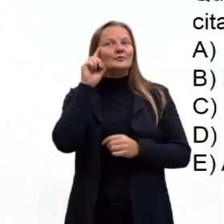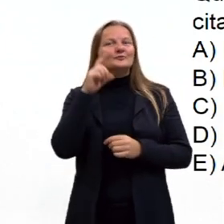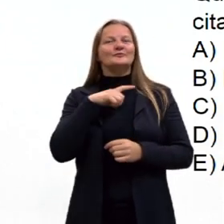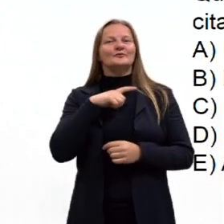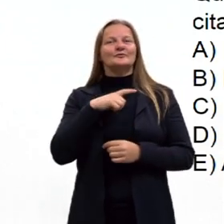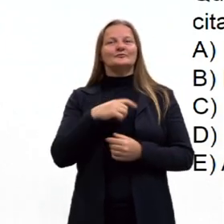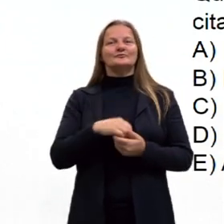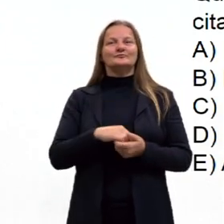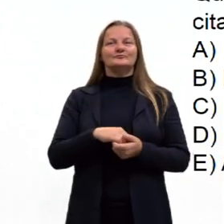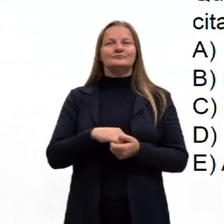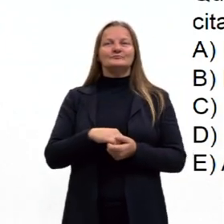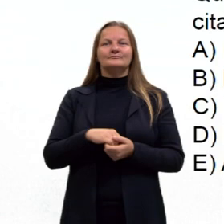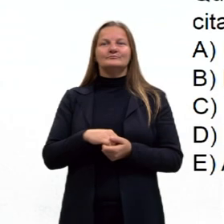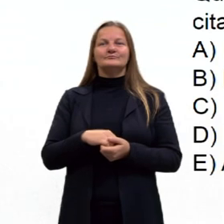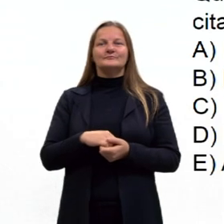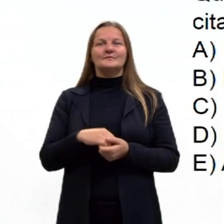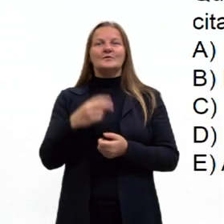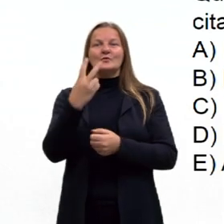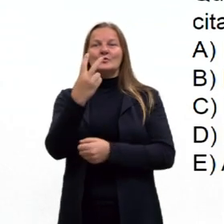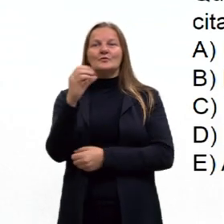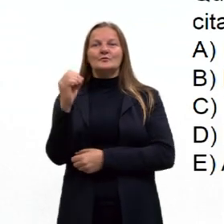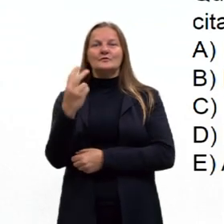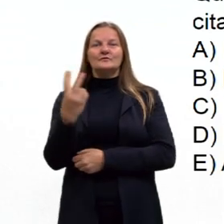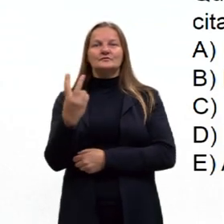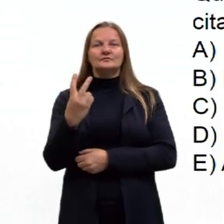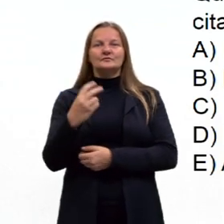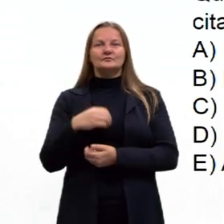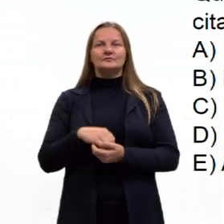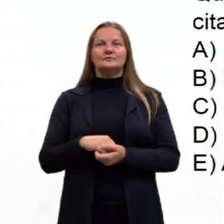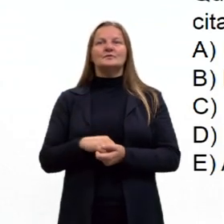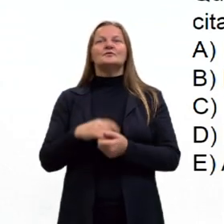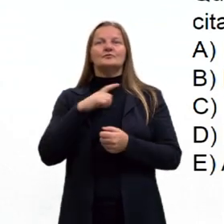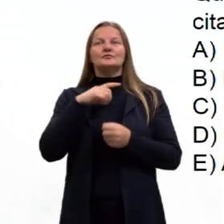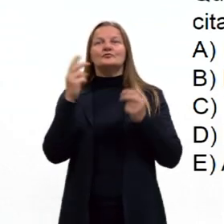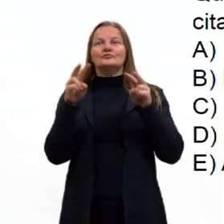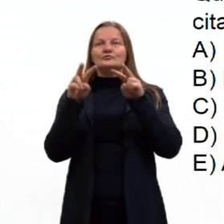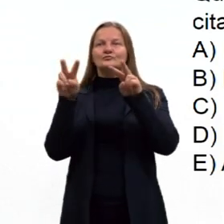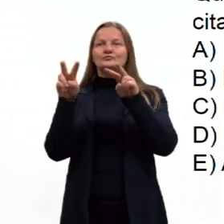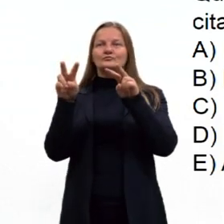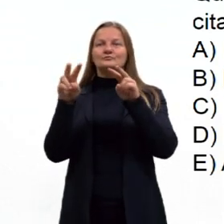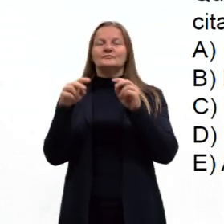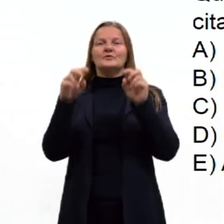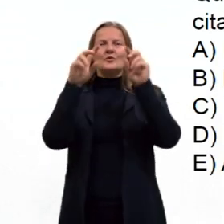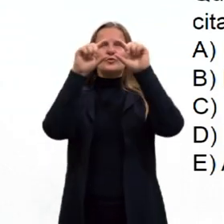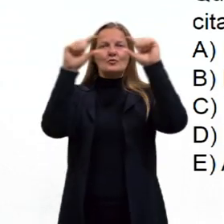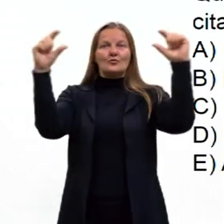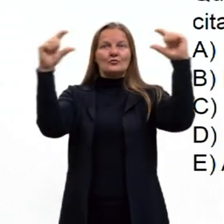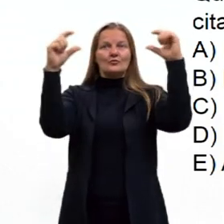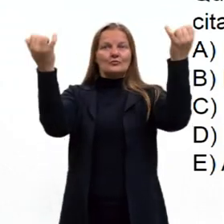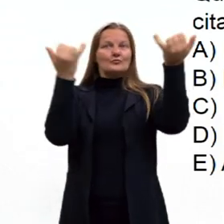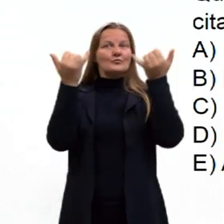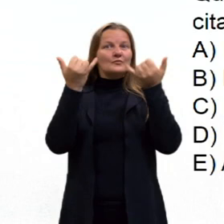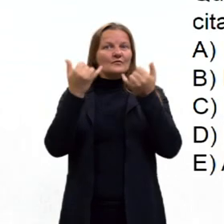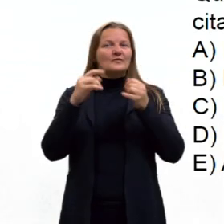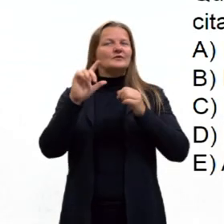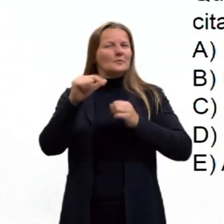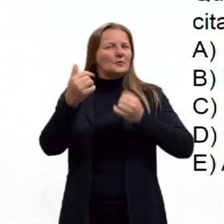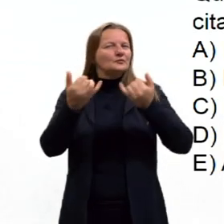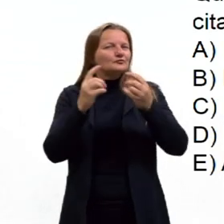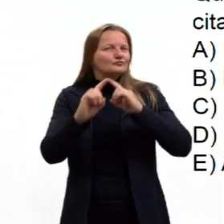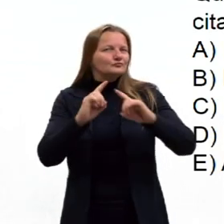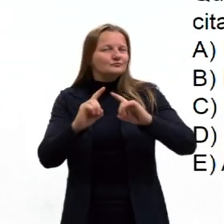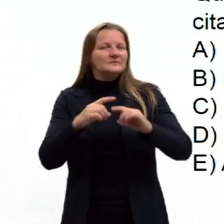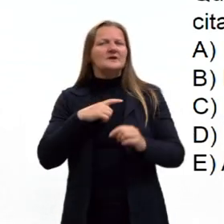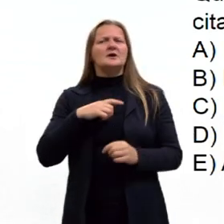do ENEM de 2022. A gente vai só ler o enunciado e as opções depois a gente discute. Há